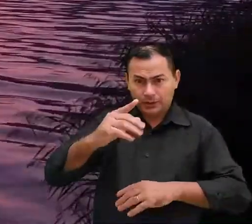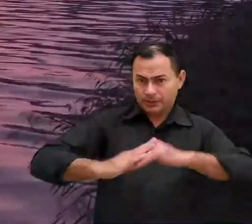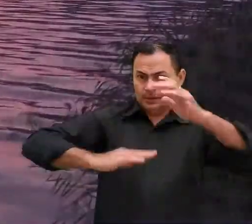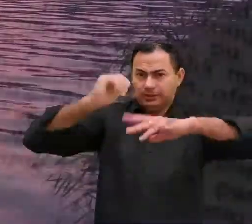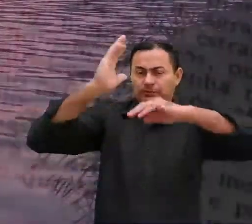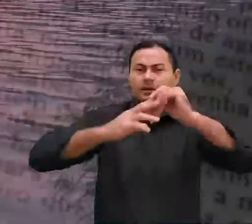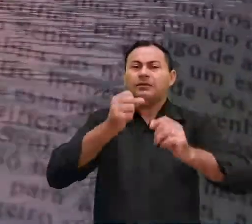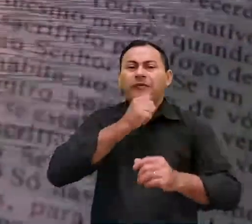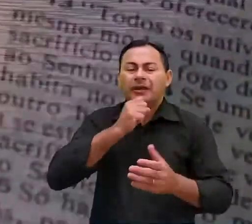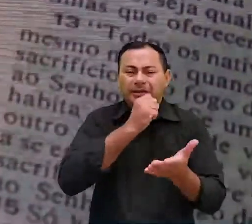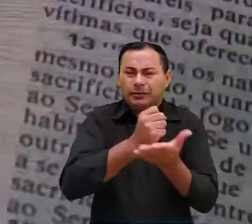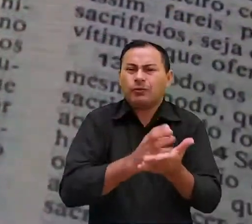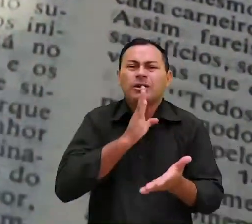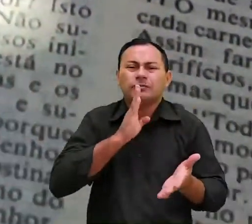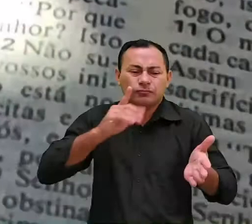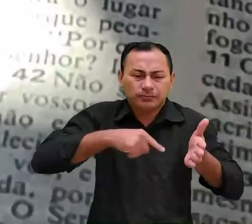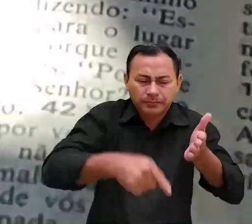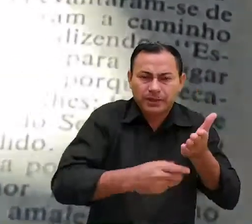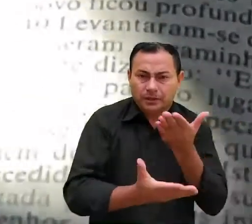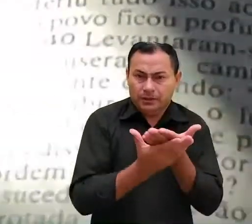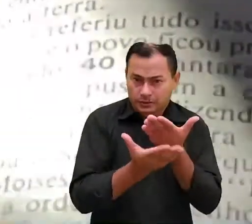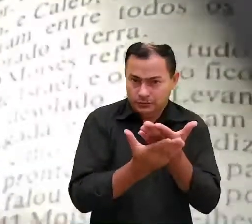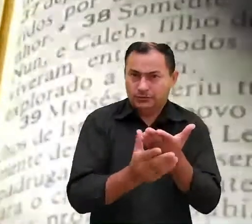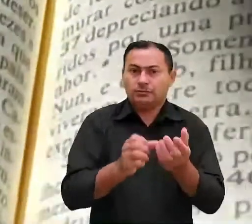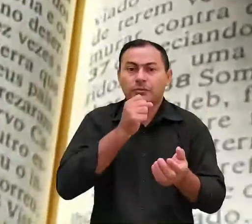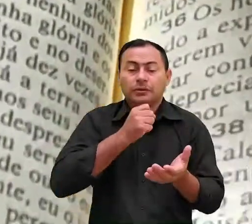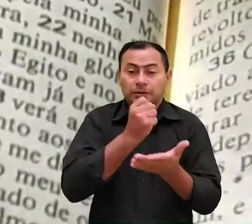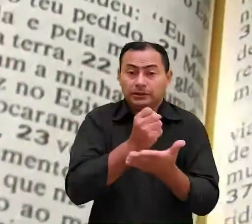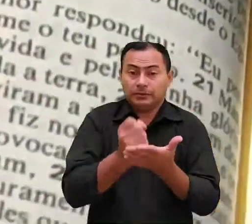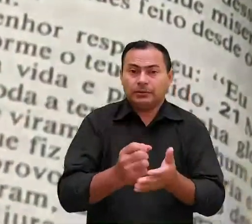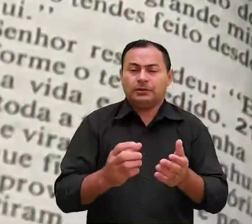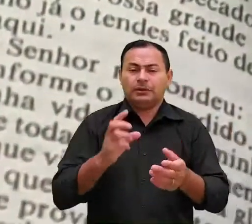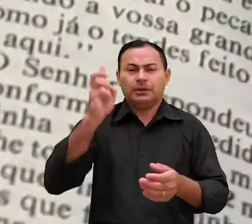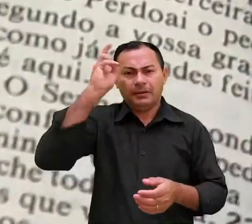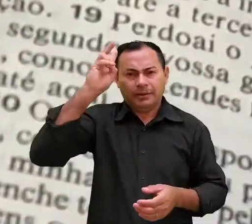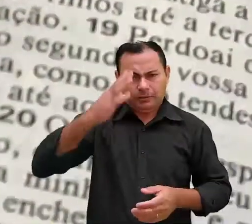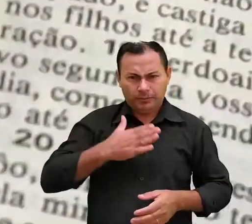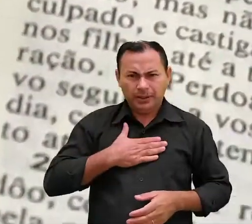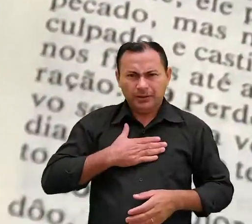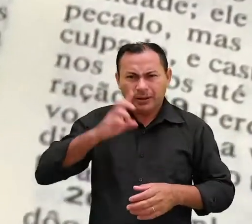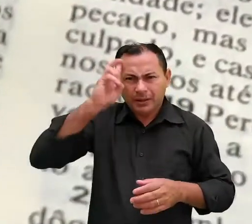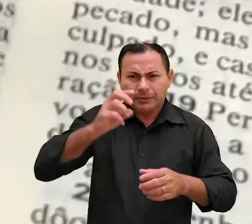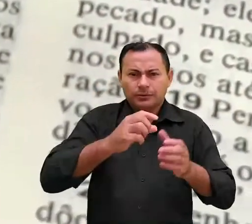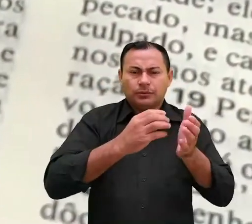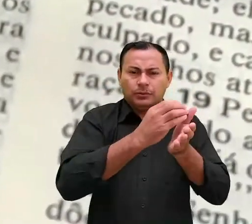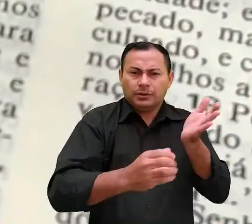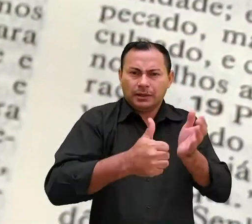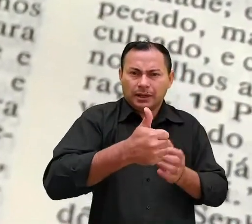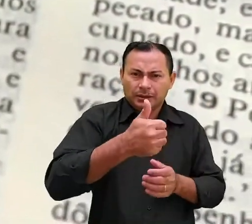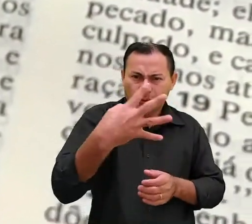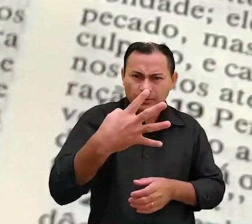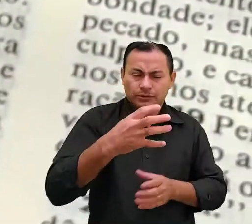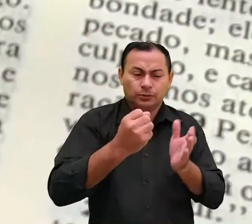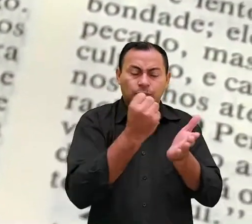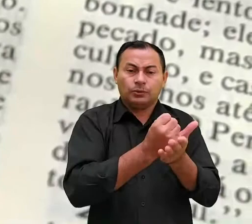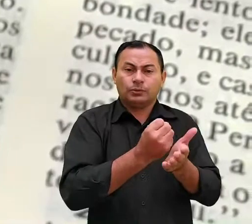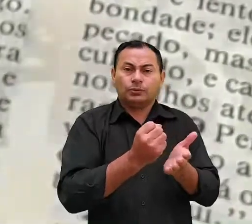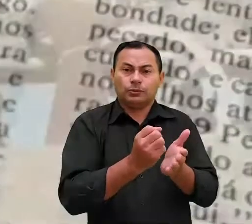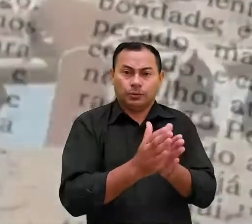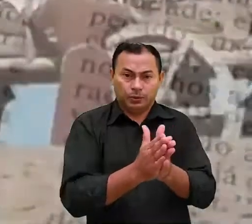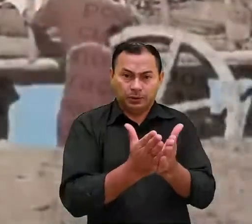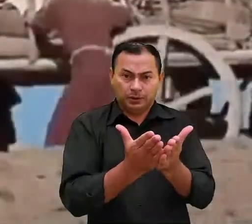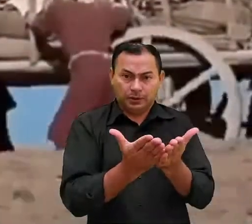especialistas do Velho Testamento que estudaram o Velho Testamento comigo lembram-se do capítulo 14 do livro de Números